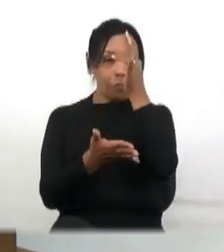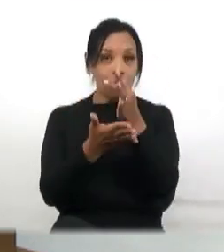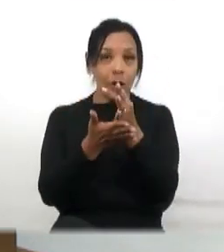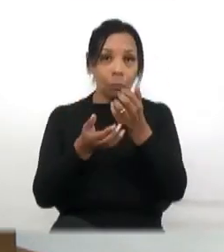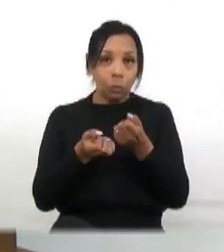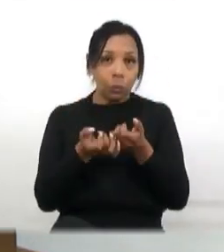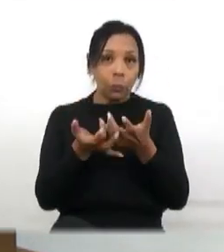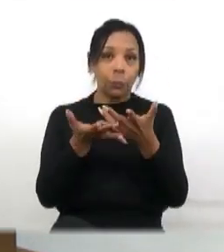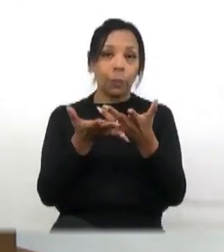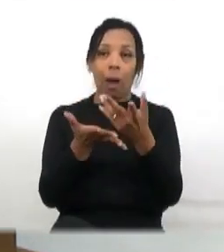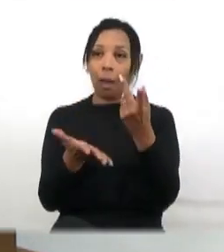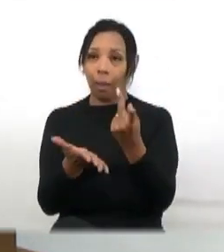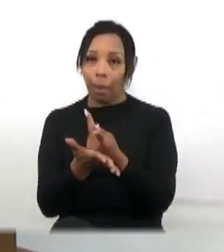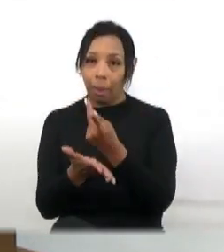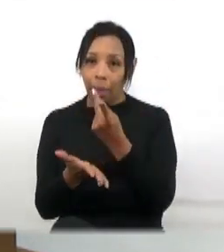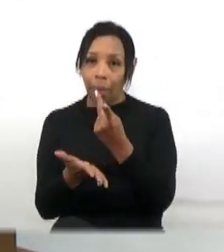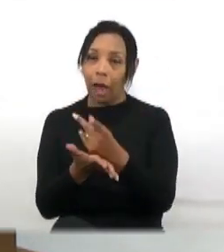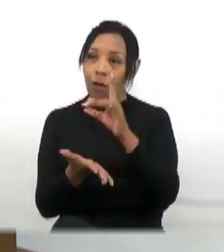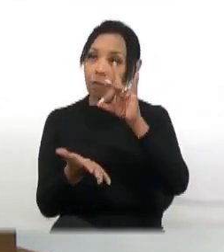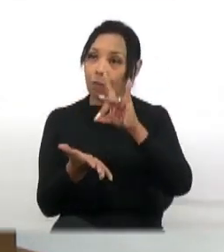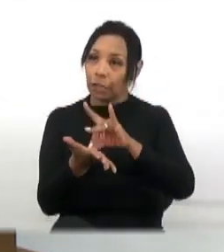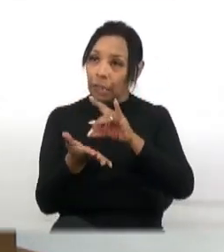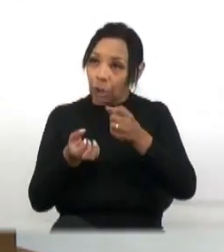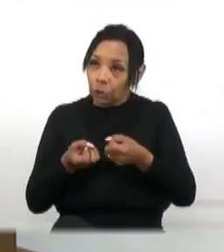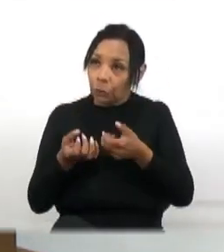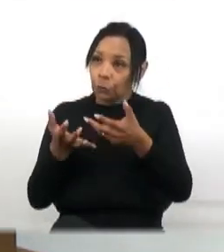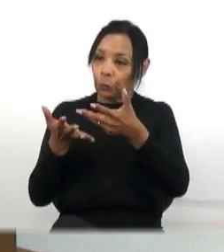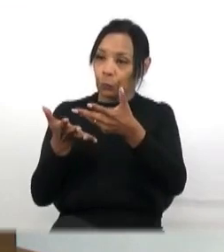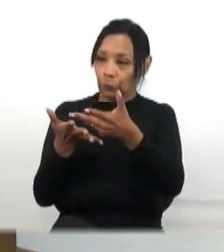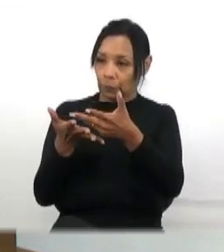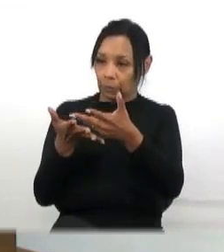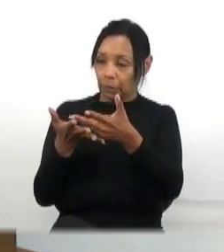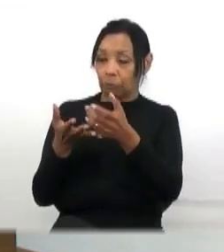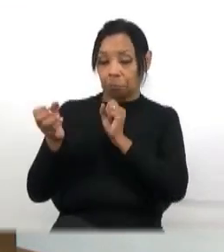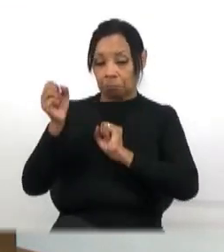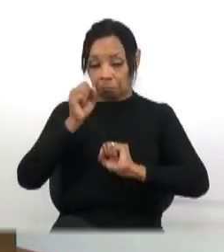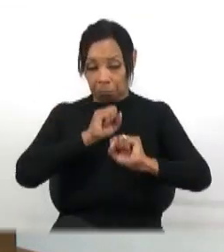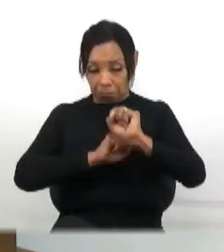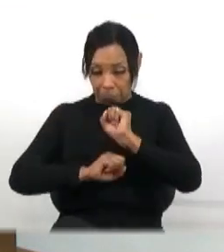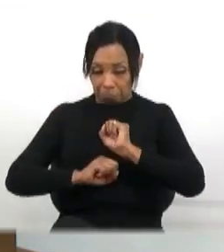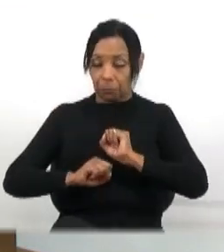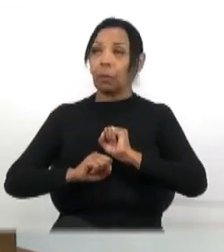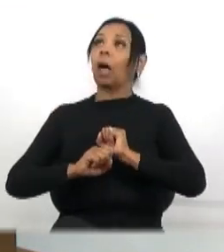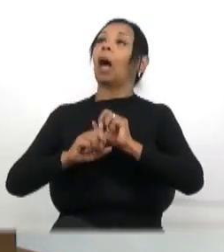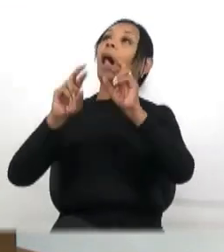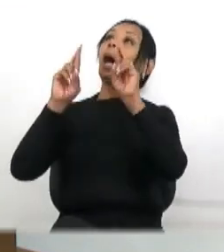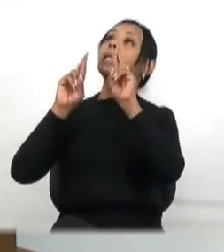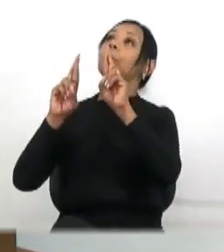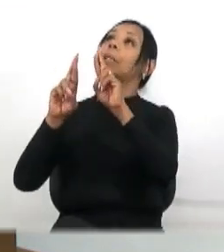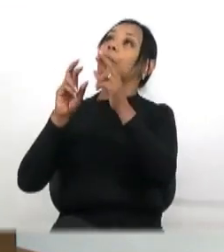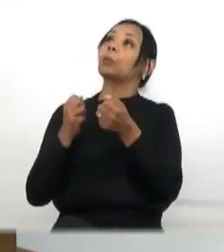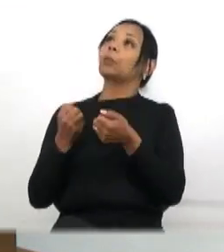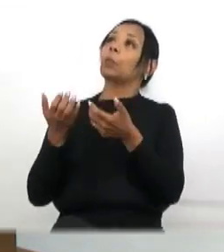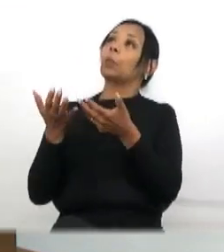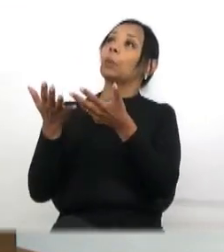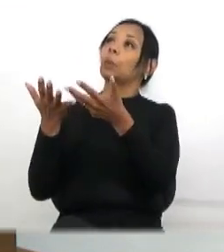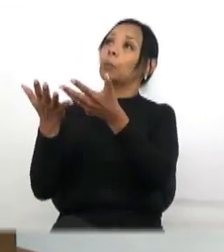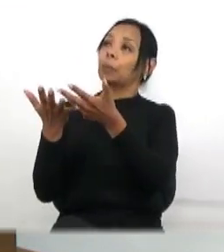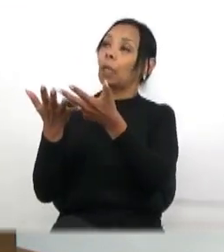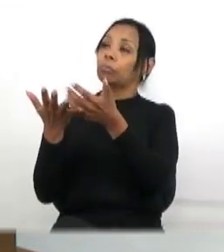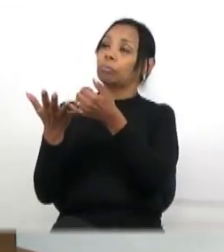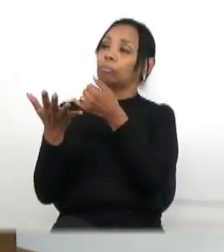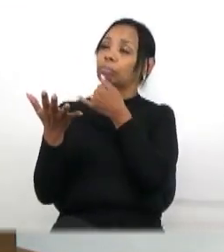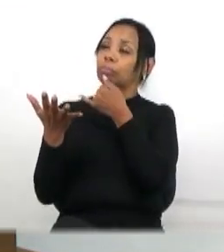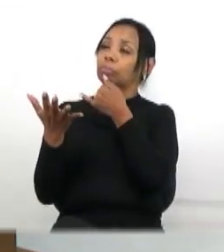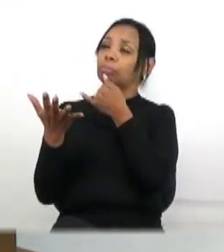houver erro que eu leve a verdade onde houver desespero que eu leve a esperança onde houver tristeza que eu leve